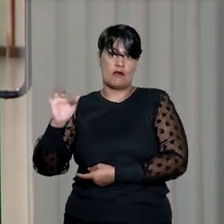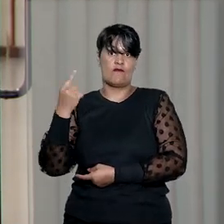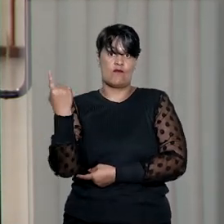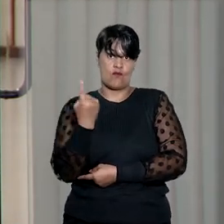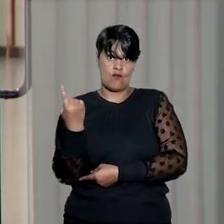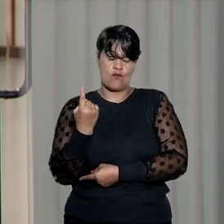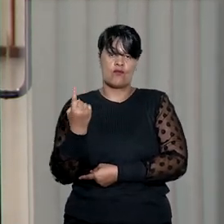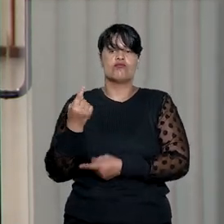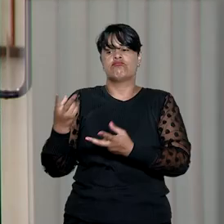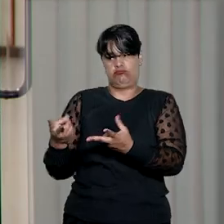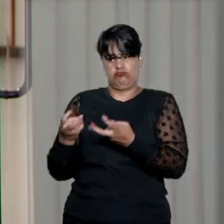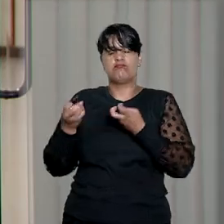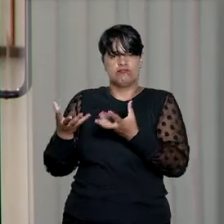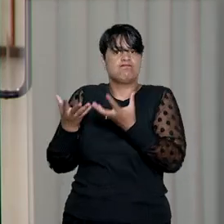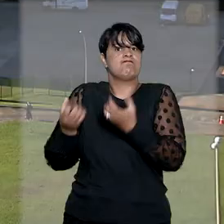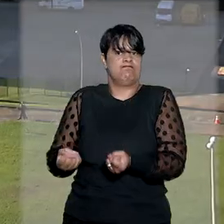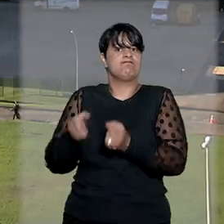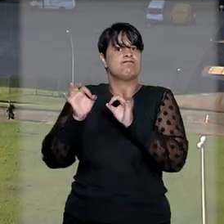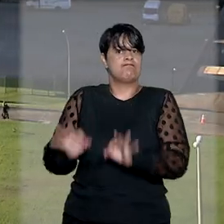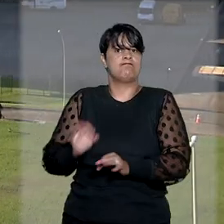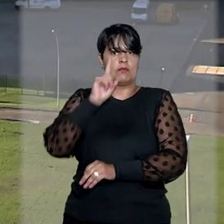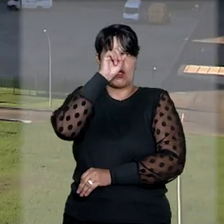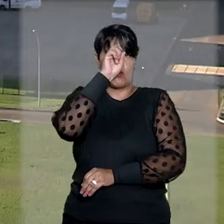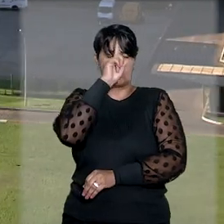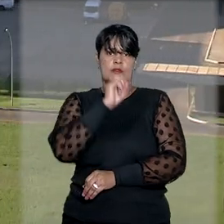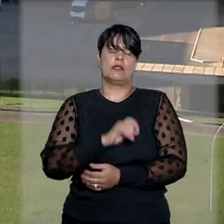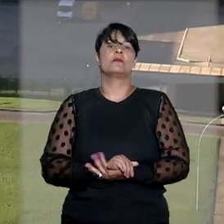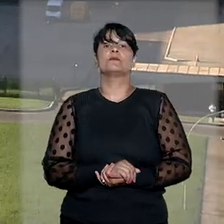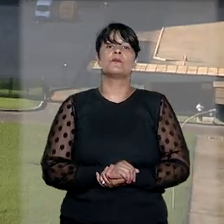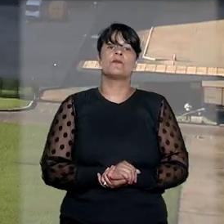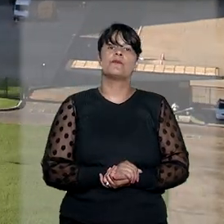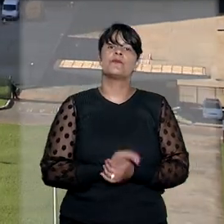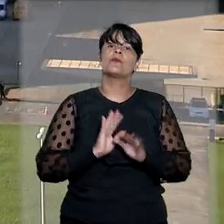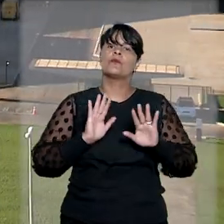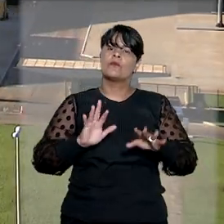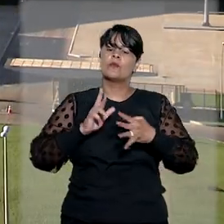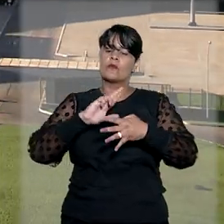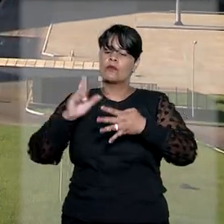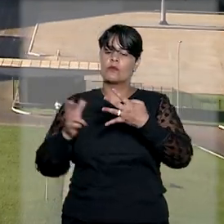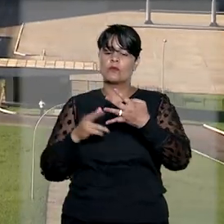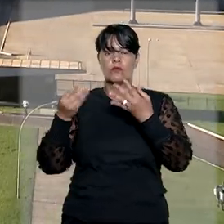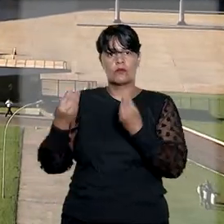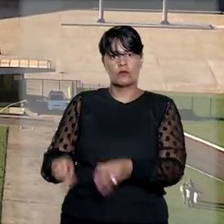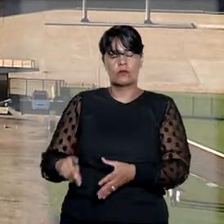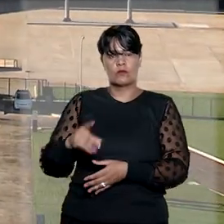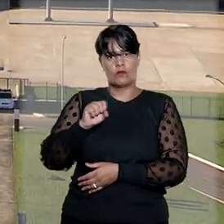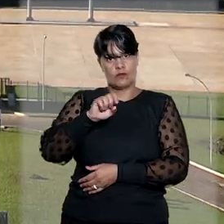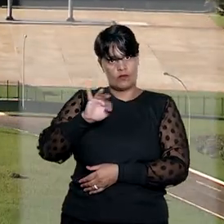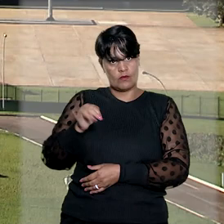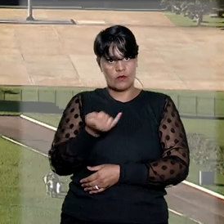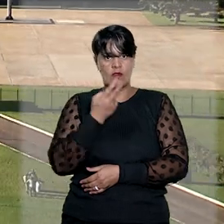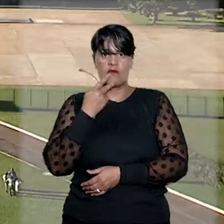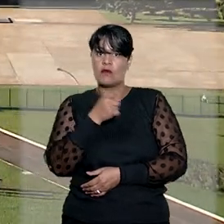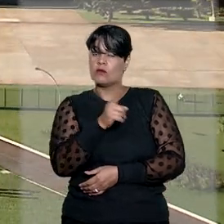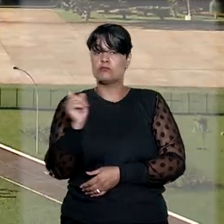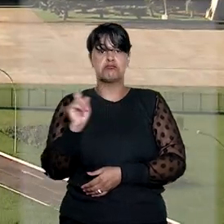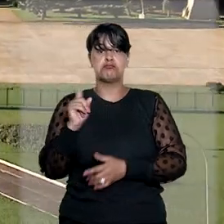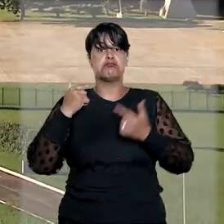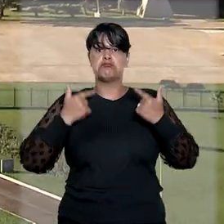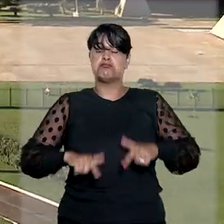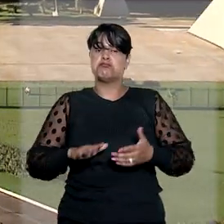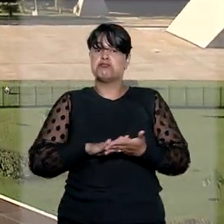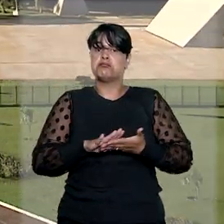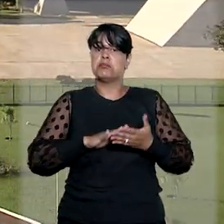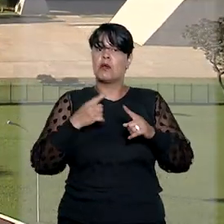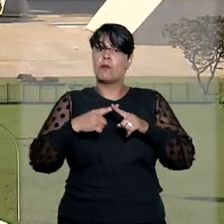reconheceu a pretensão do hospital. No recurso ao STJ, a União alegou a ilegitimidade passiva afirmando que a prestação